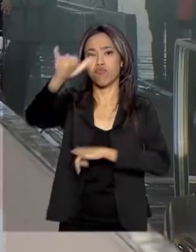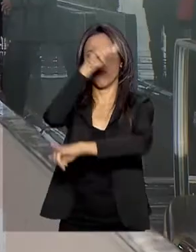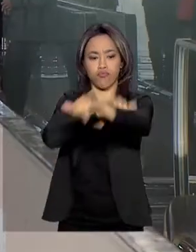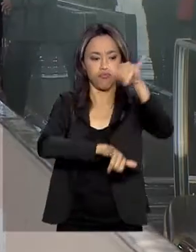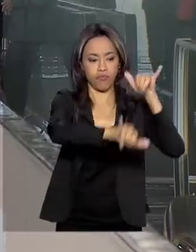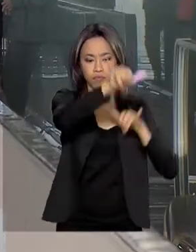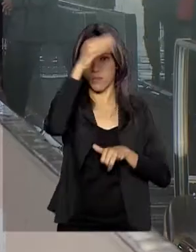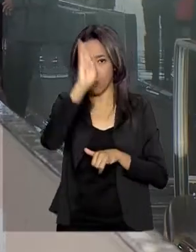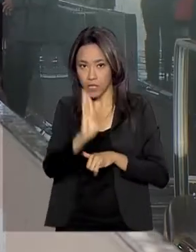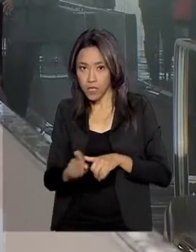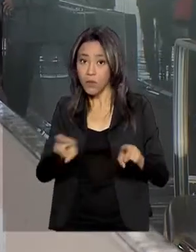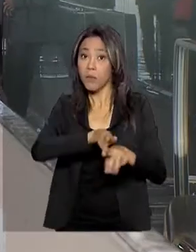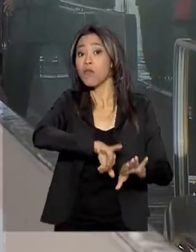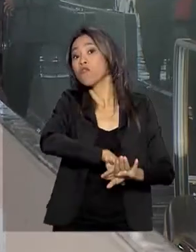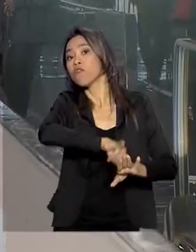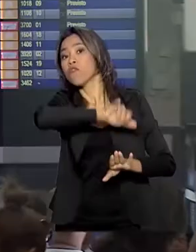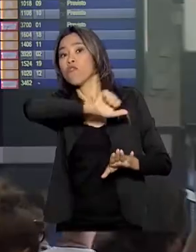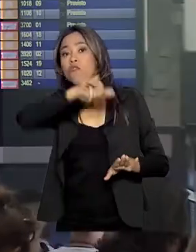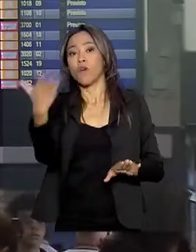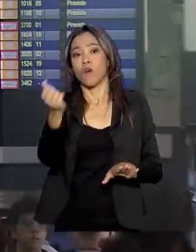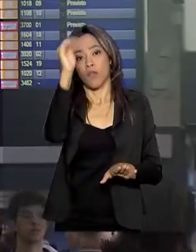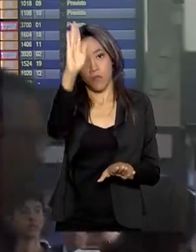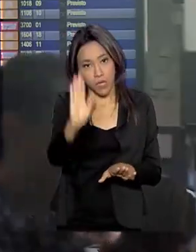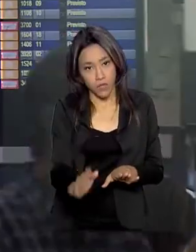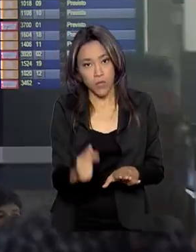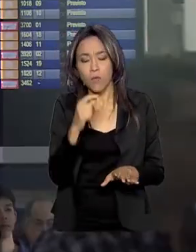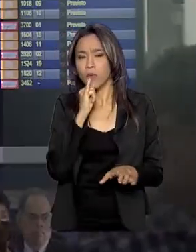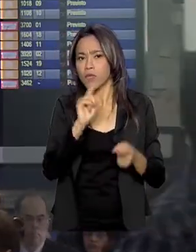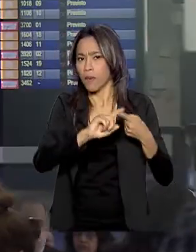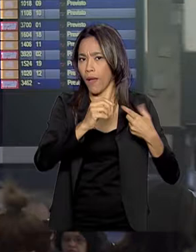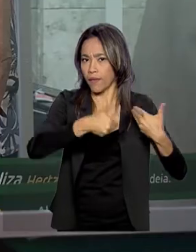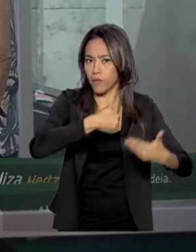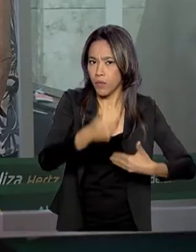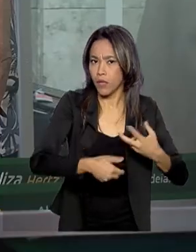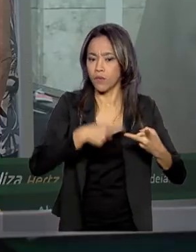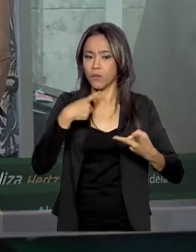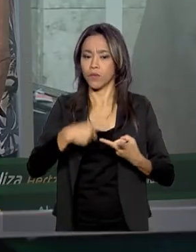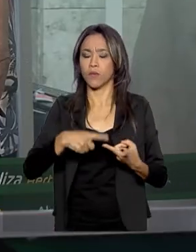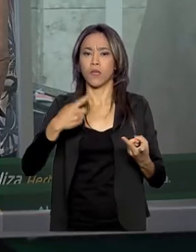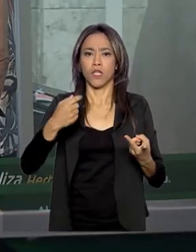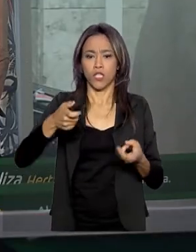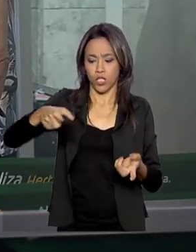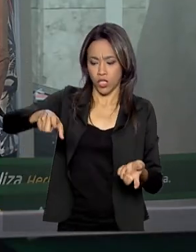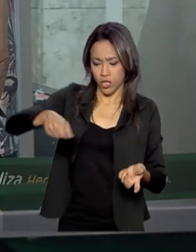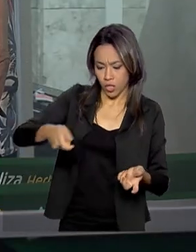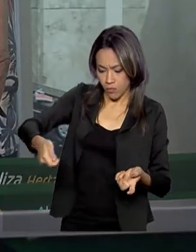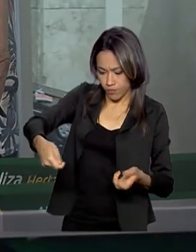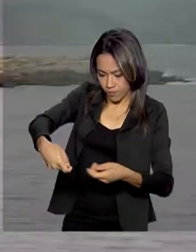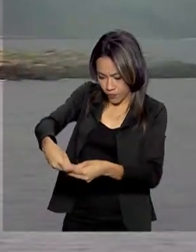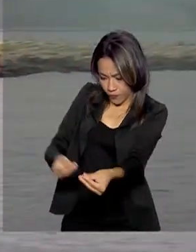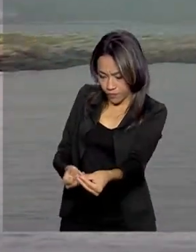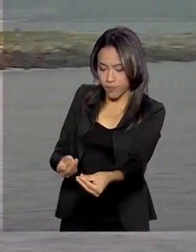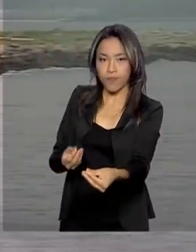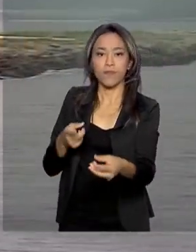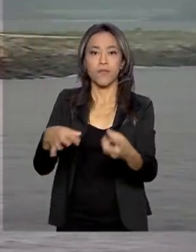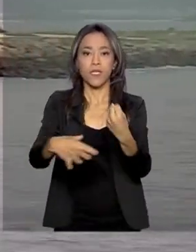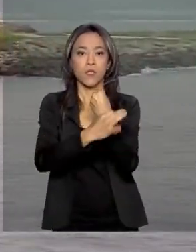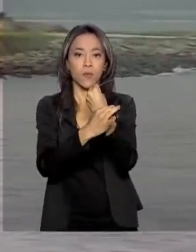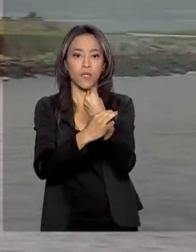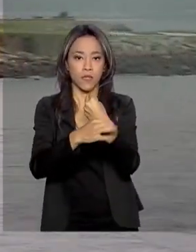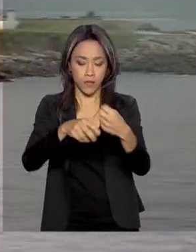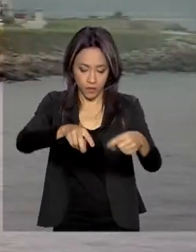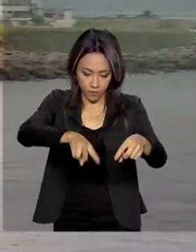diversos itens, tais como infraestrutura aeroportuária, atendimento e serviços, check-in, inspeção de segurança e